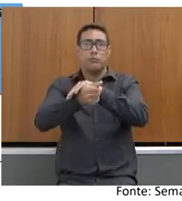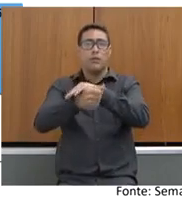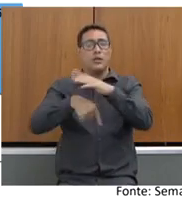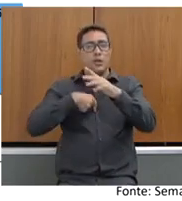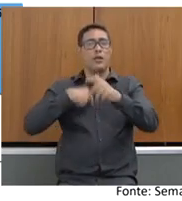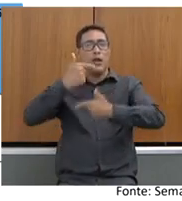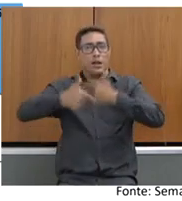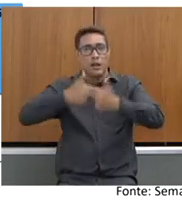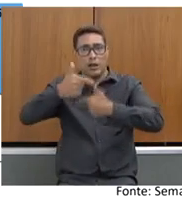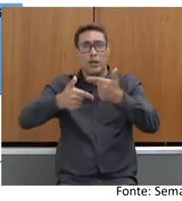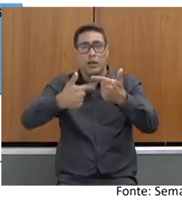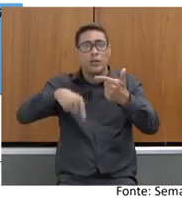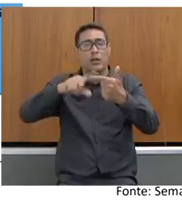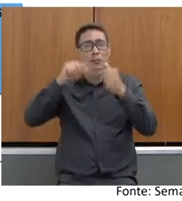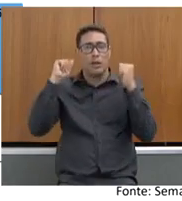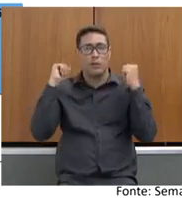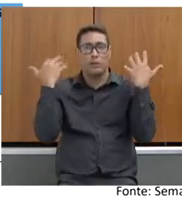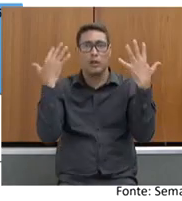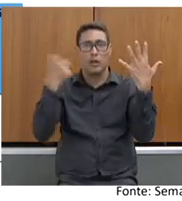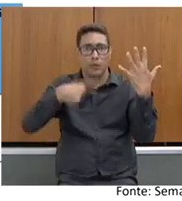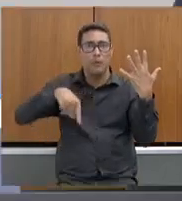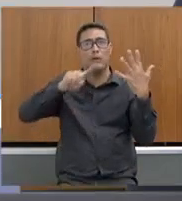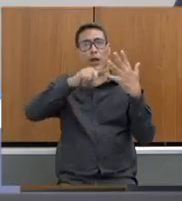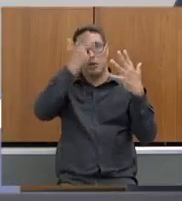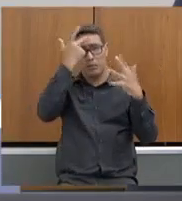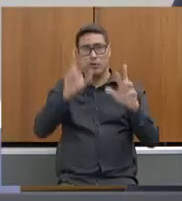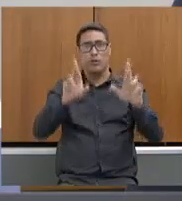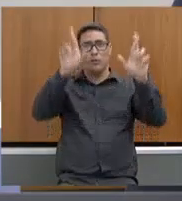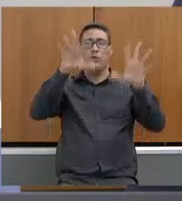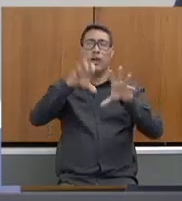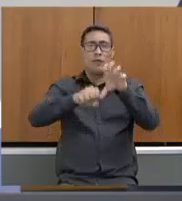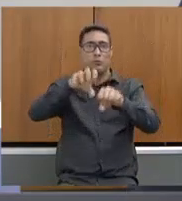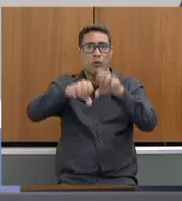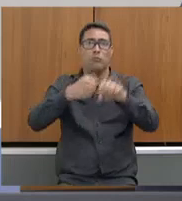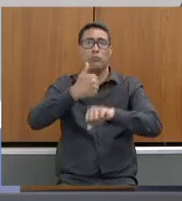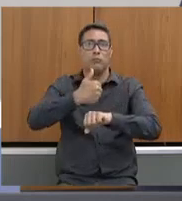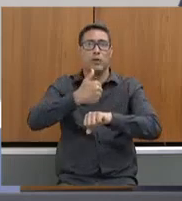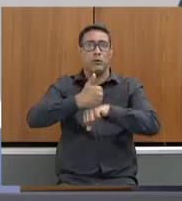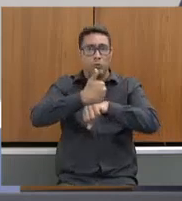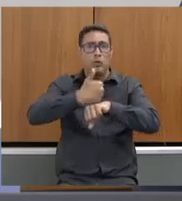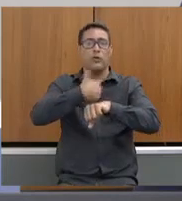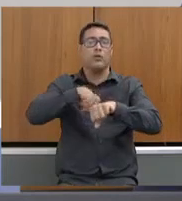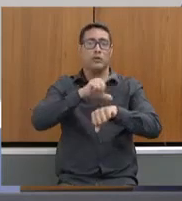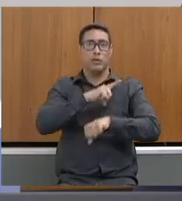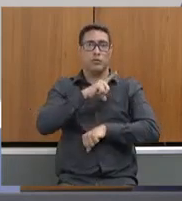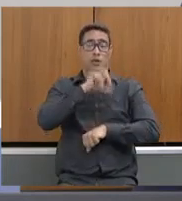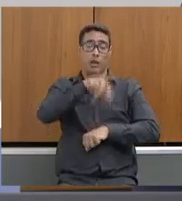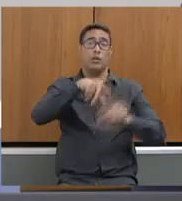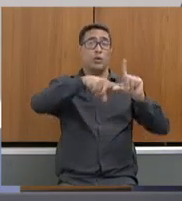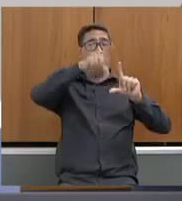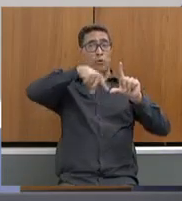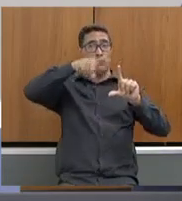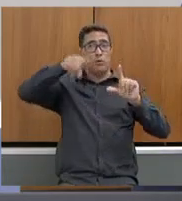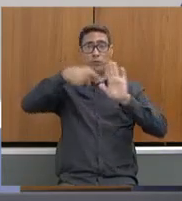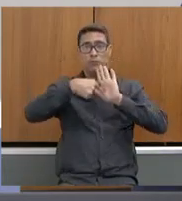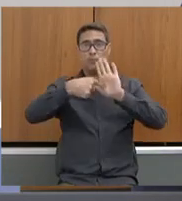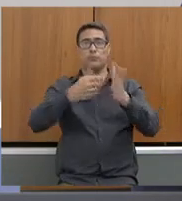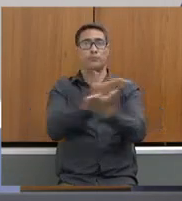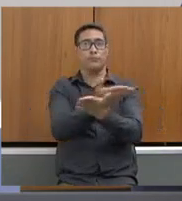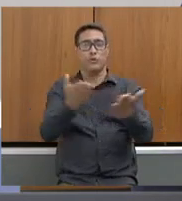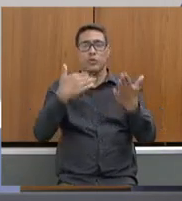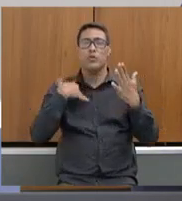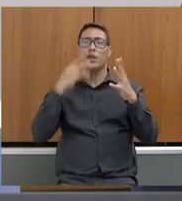ambiental que os catadores fazem. E, obviamente, o resultado que isso gera. O gráfico demonstra para nós, em